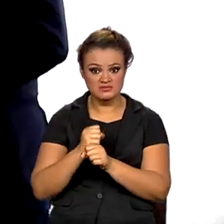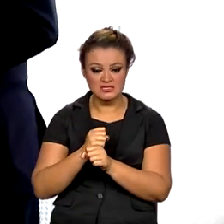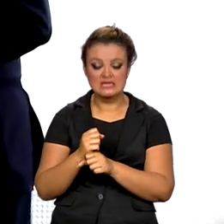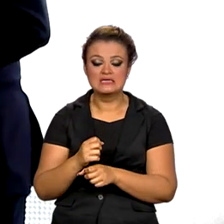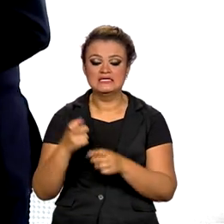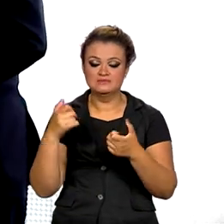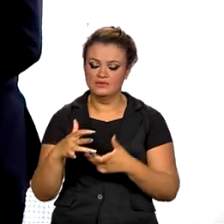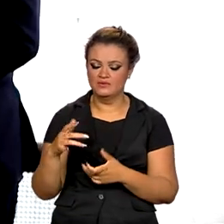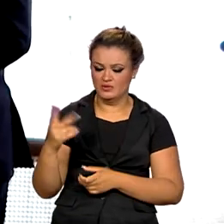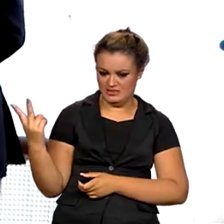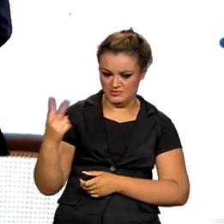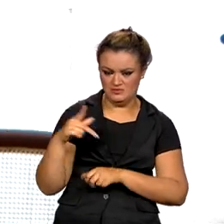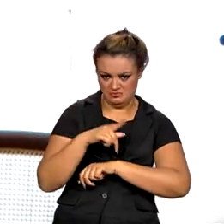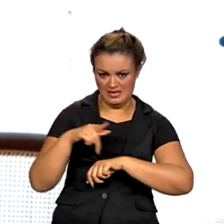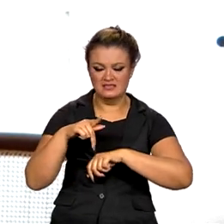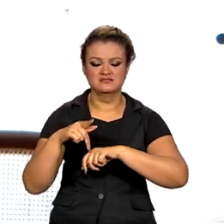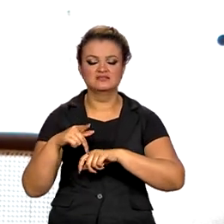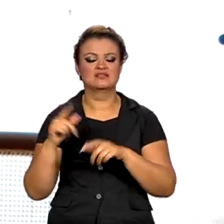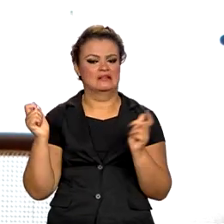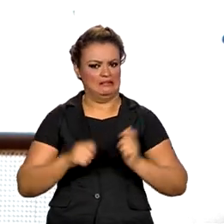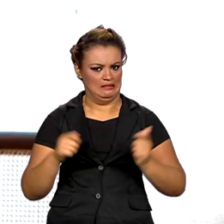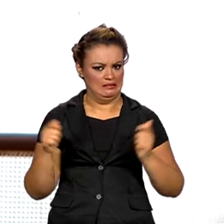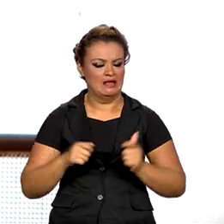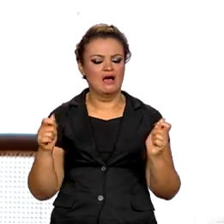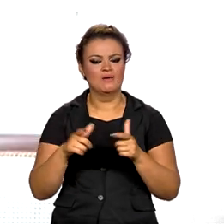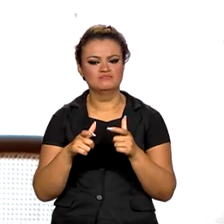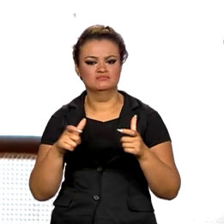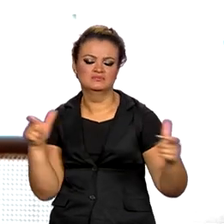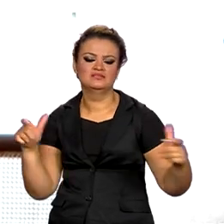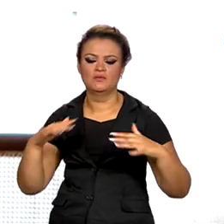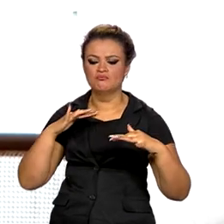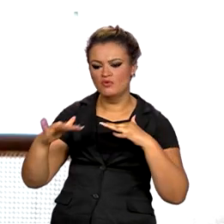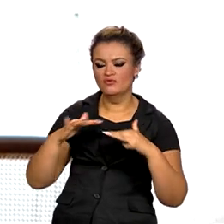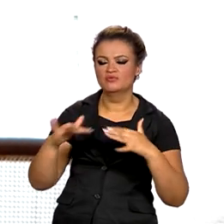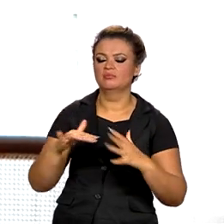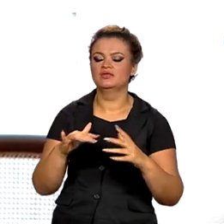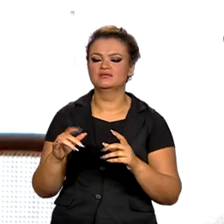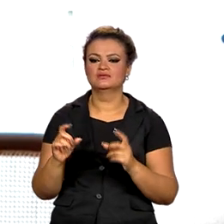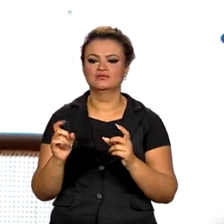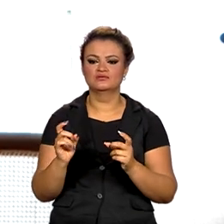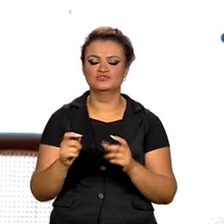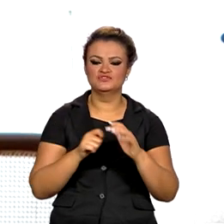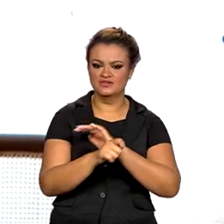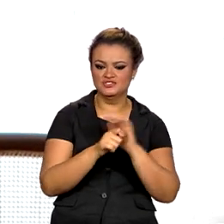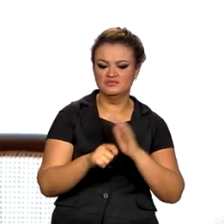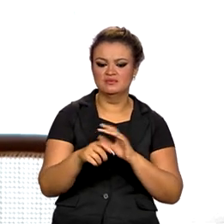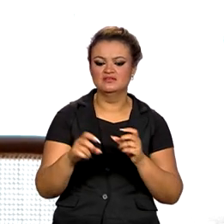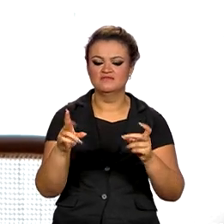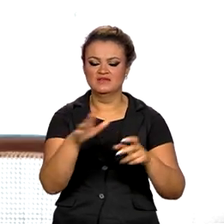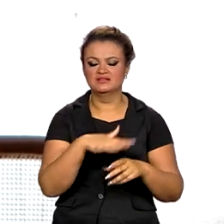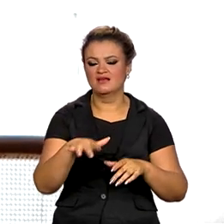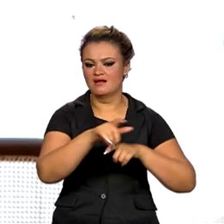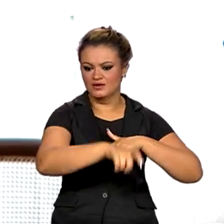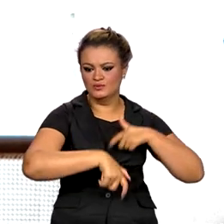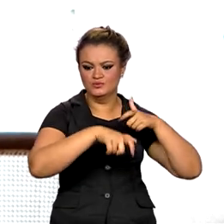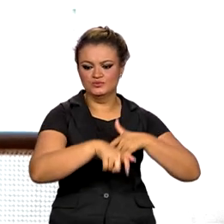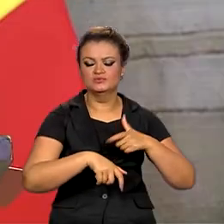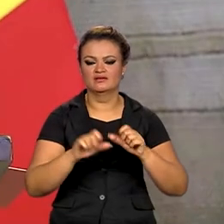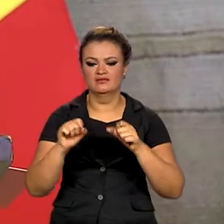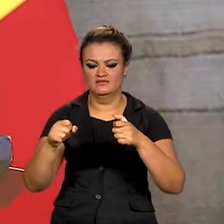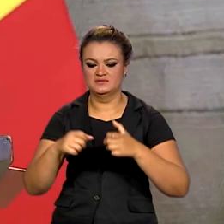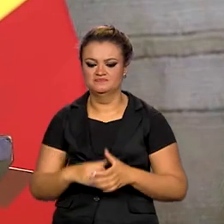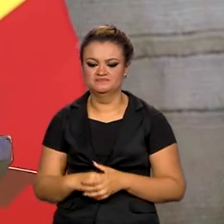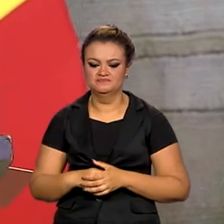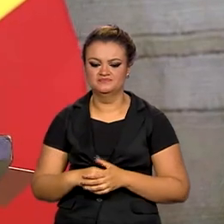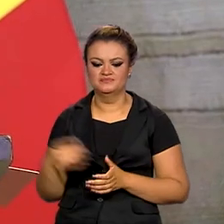afirmou que Brasil e Romênia têm o potencial de ampliar o fluxo de comércio e investimentos em áreas como agricultura e defesa.